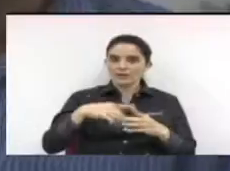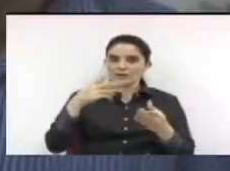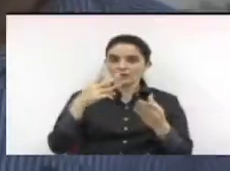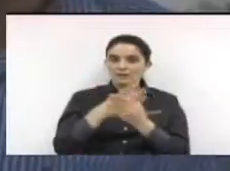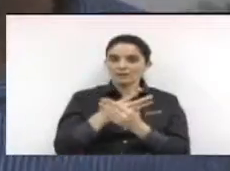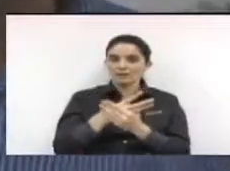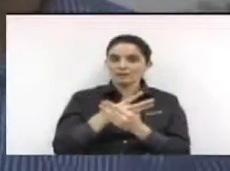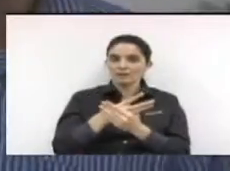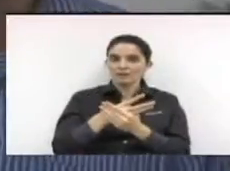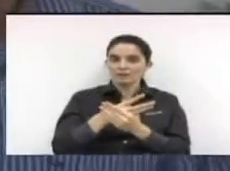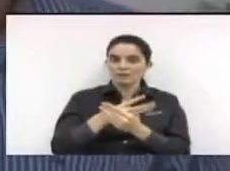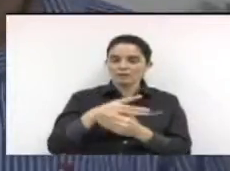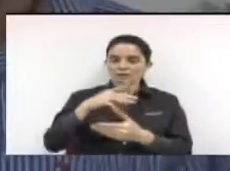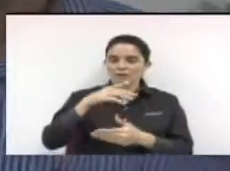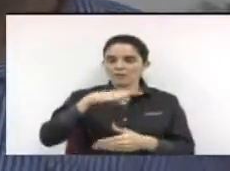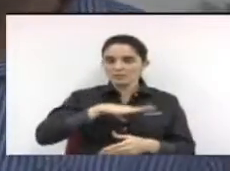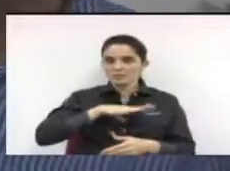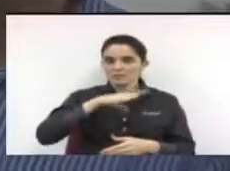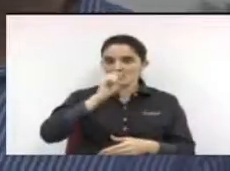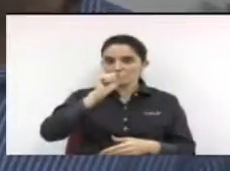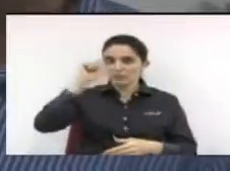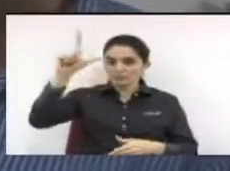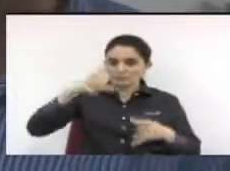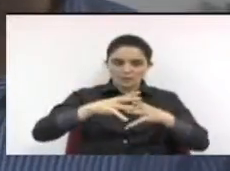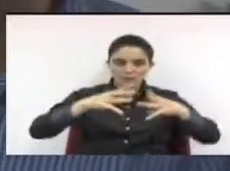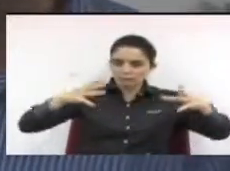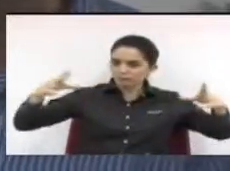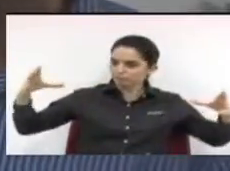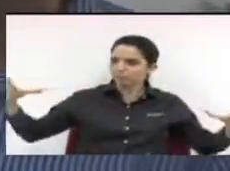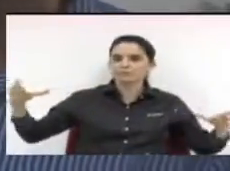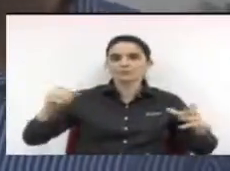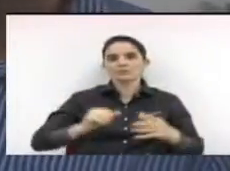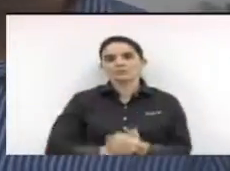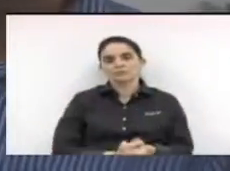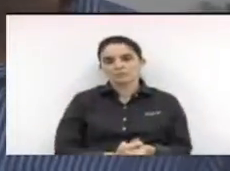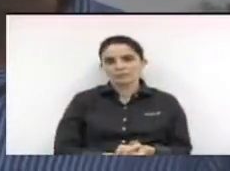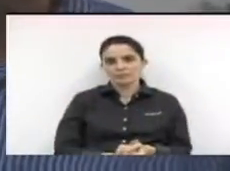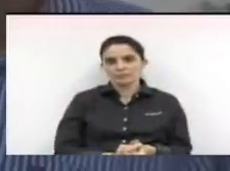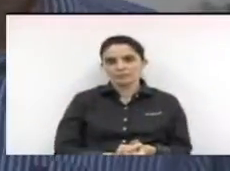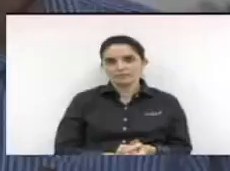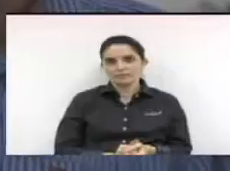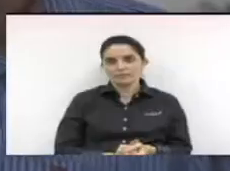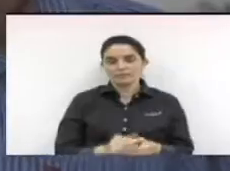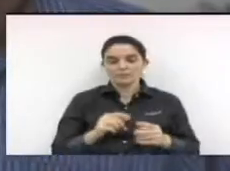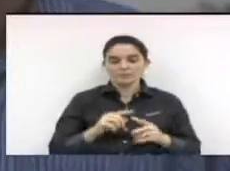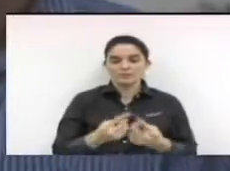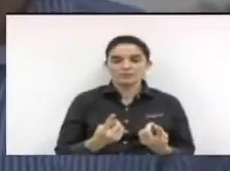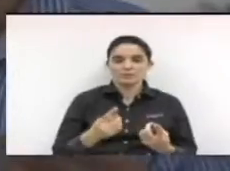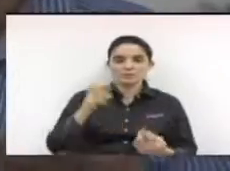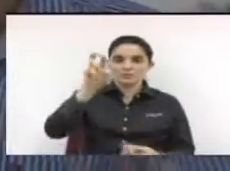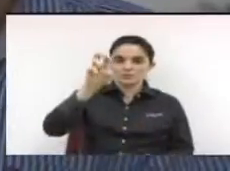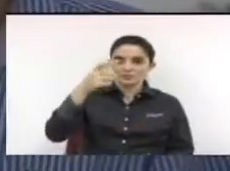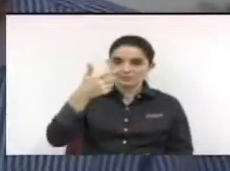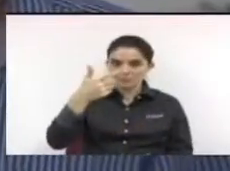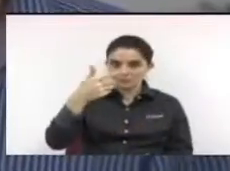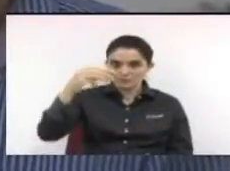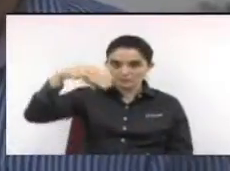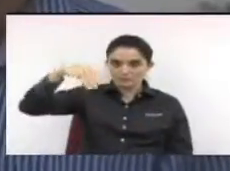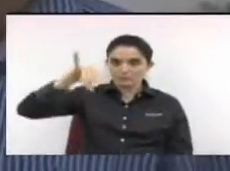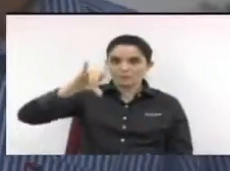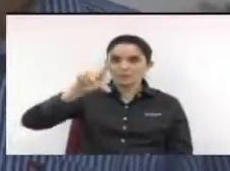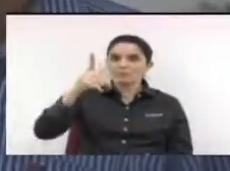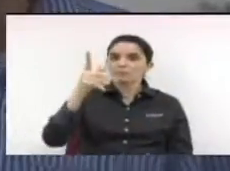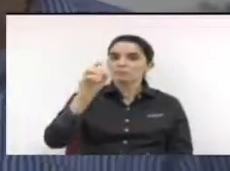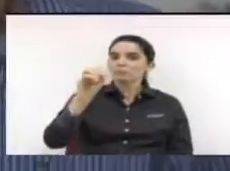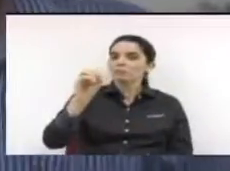da Câmara de Limeira. Muito embora esse recurso não é desses 52 milhões, e esses 52 milhões que a Câmara tem direito, que não usa